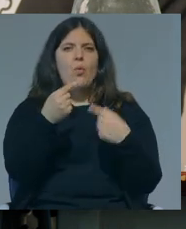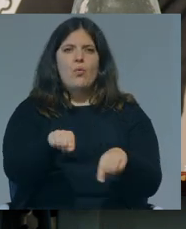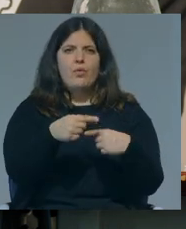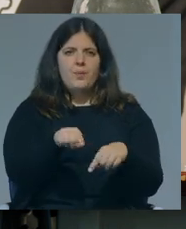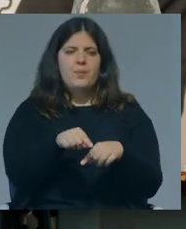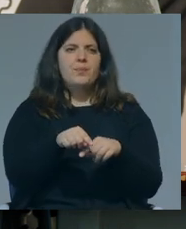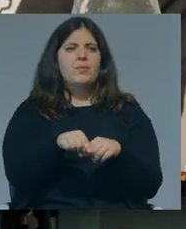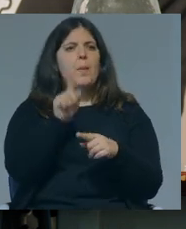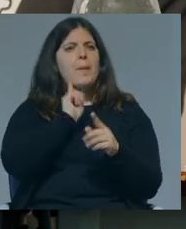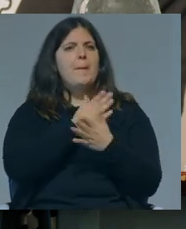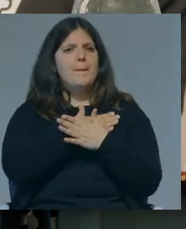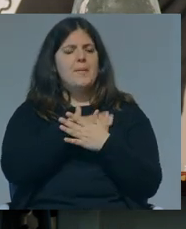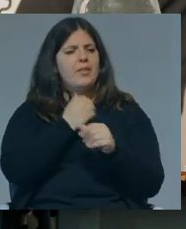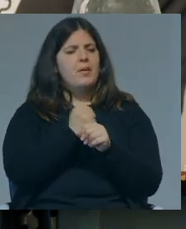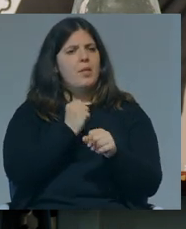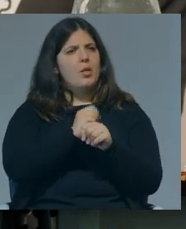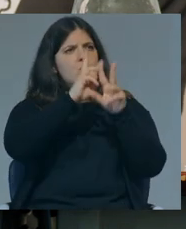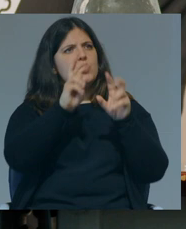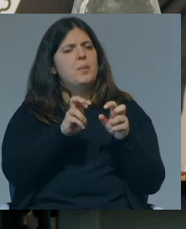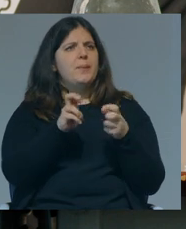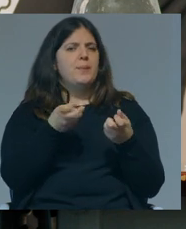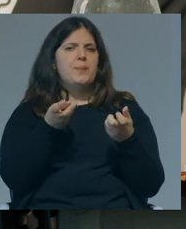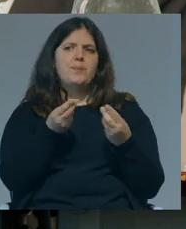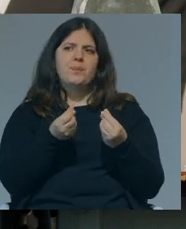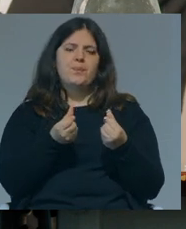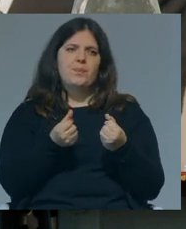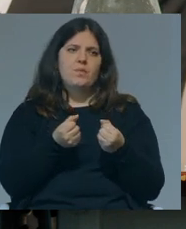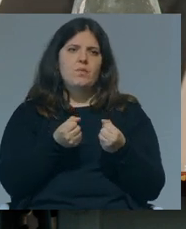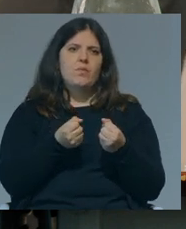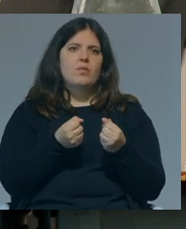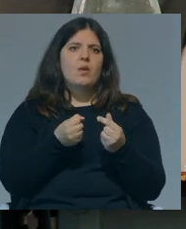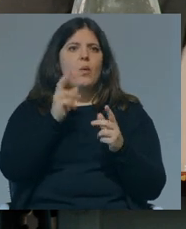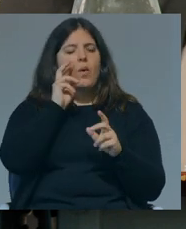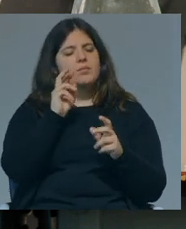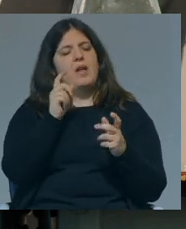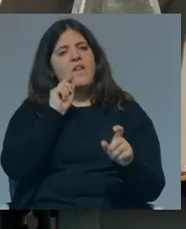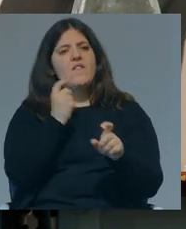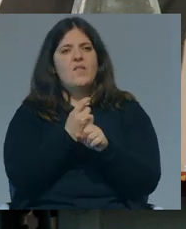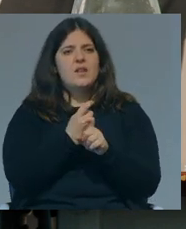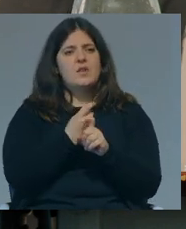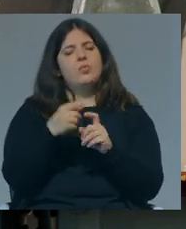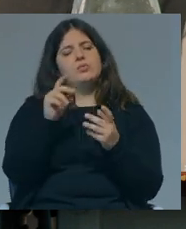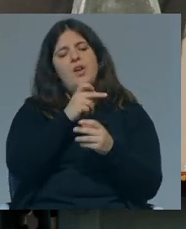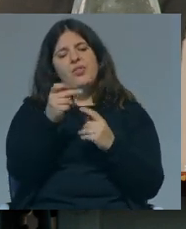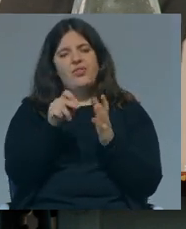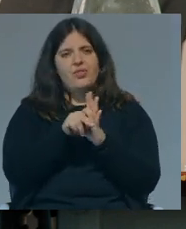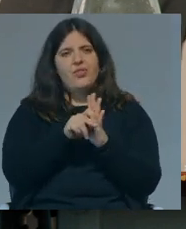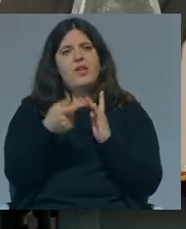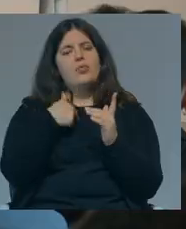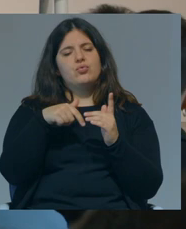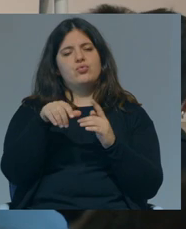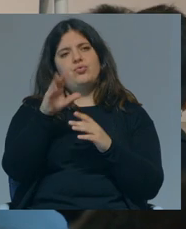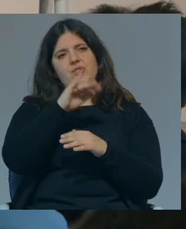uma amiga que trabalhou sobre a revisão de artigos científicos de forma cega, a Blind Peer Review,